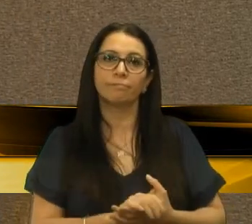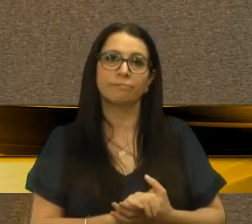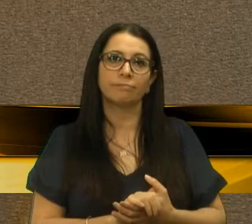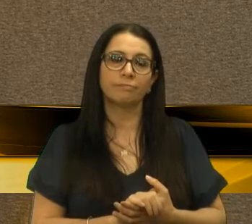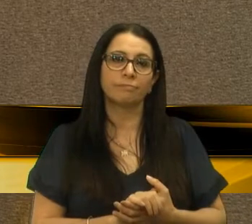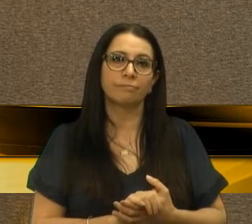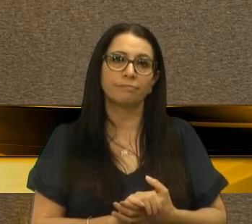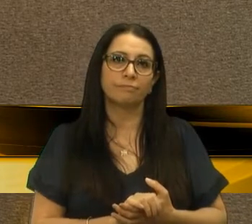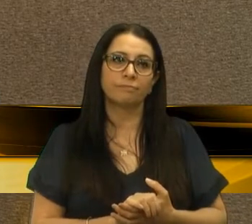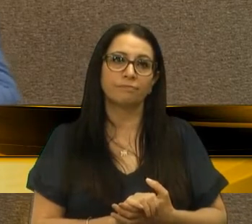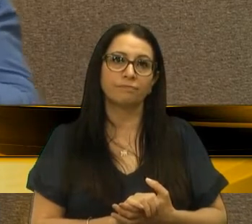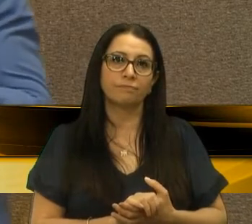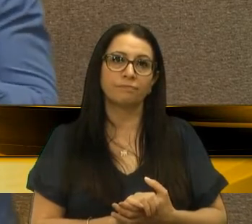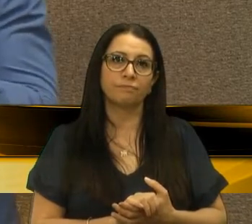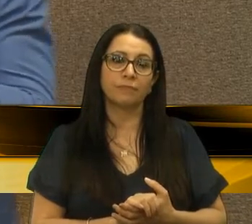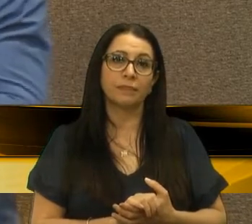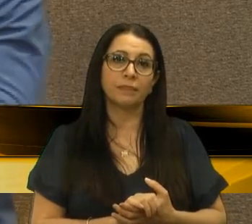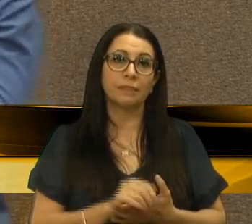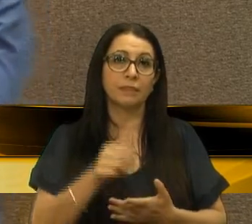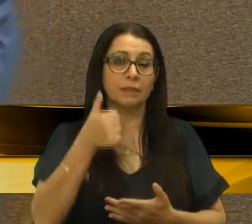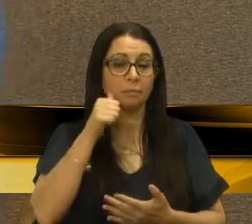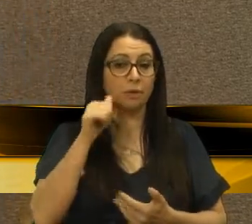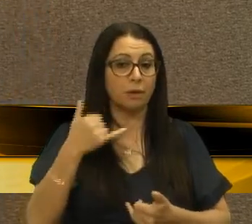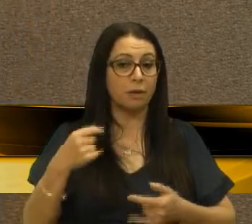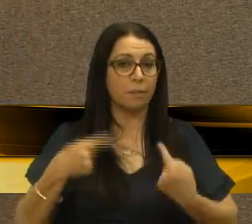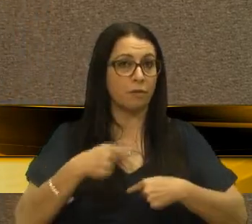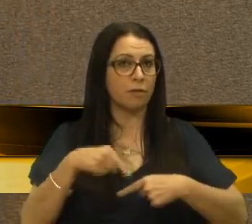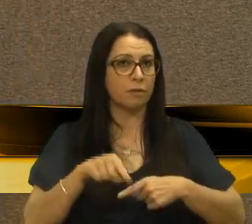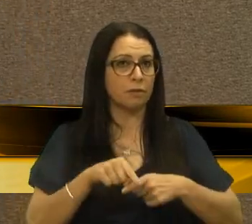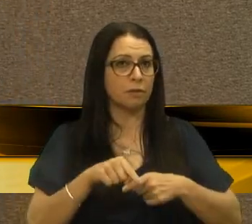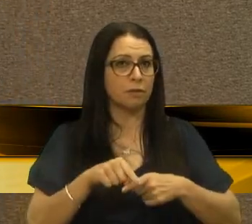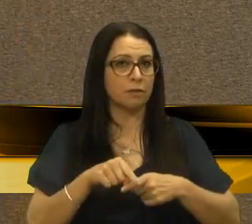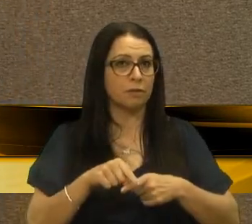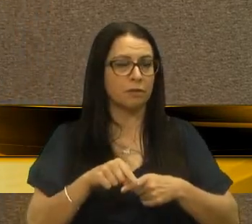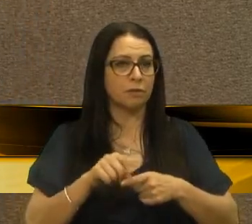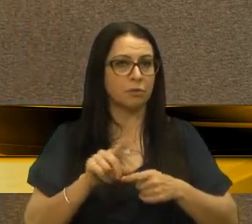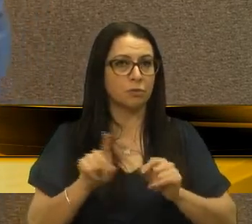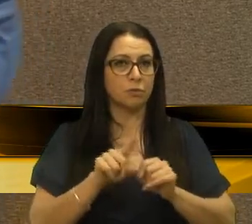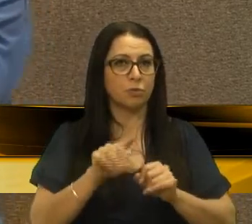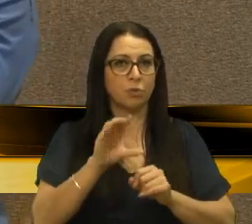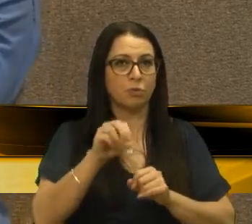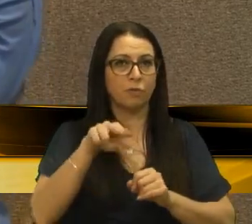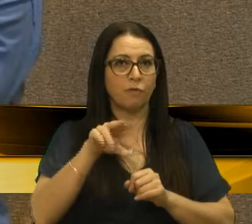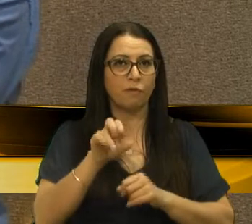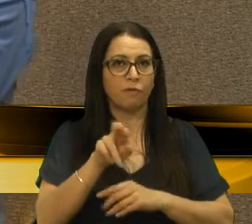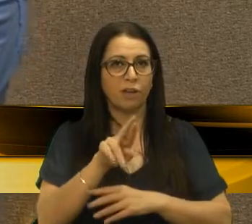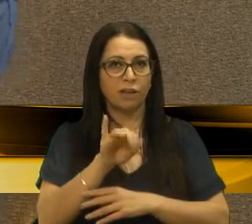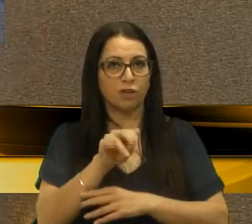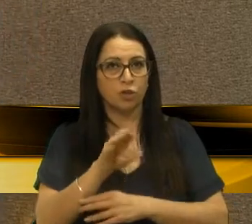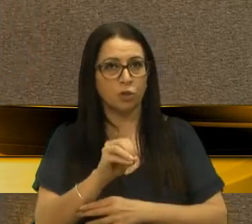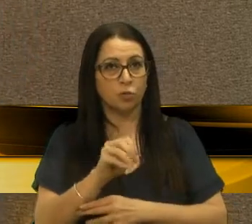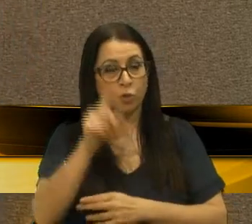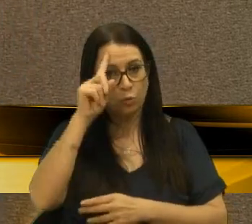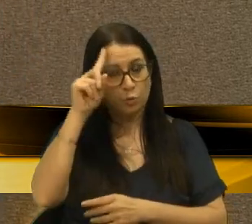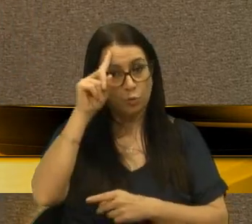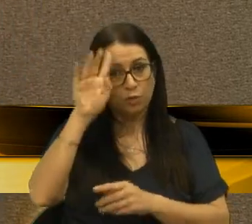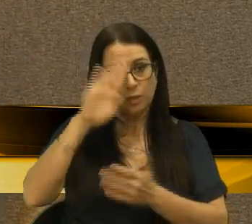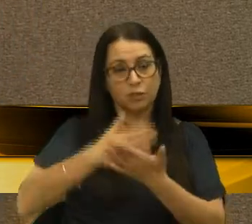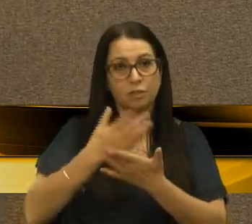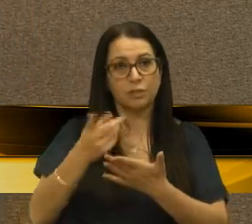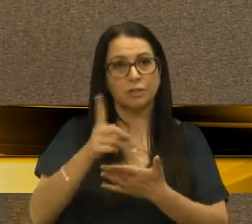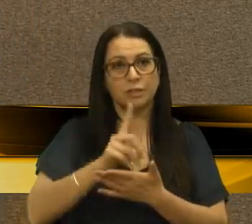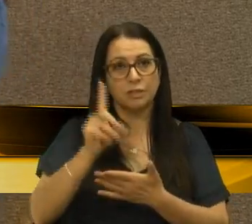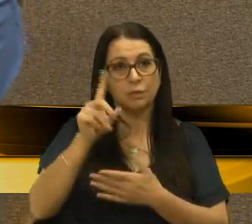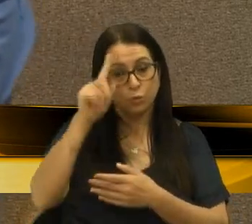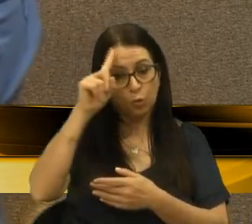E ela brincava comigo dizendo, ah, mas tu não é convertido. Eu disse, não, eu estou me convertendo todo dia. Todo